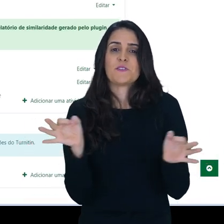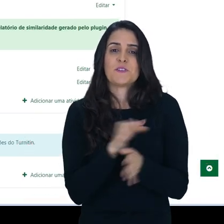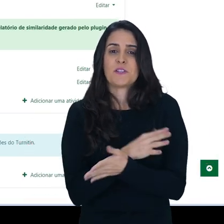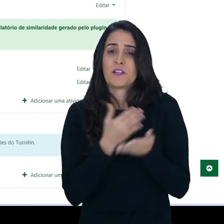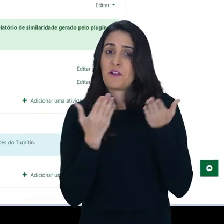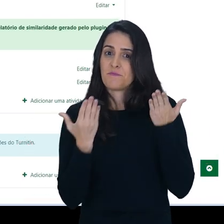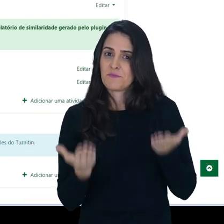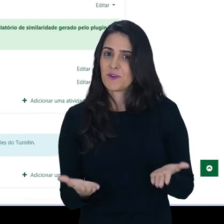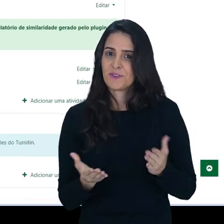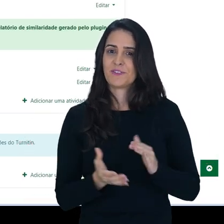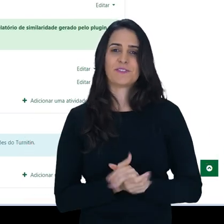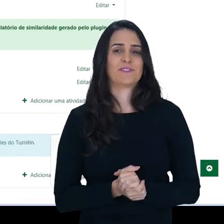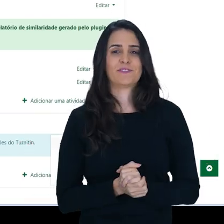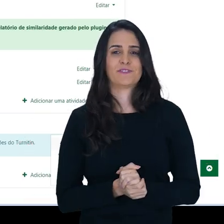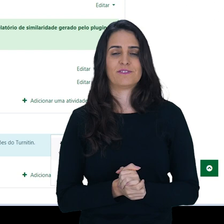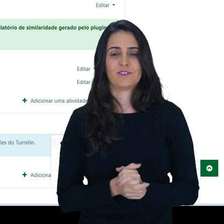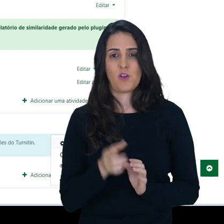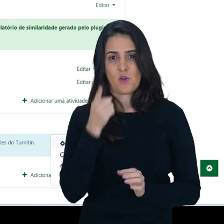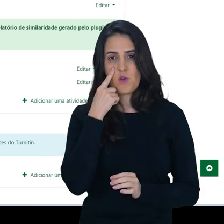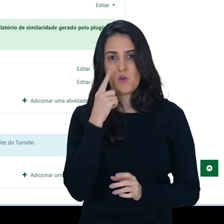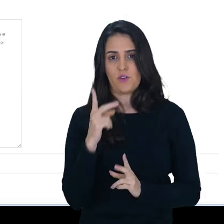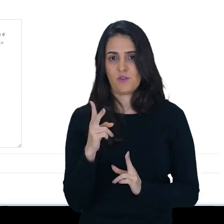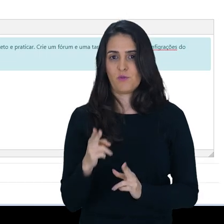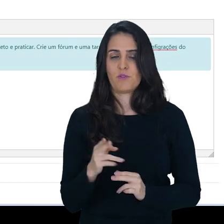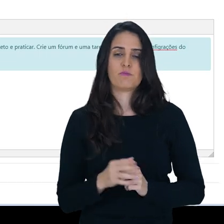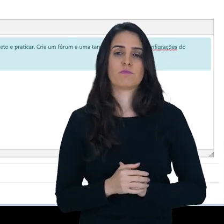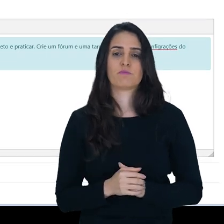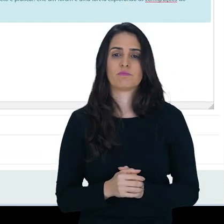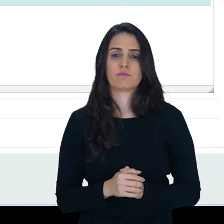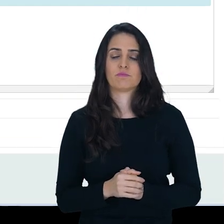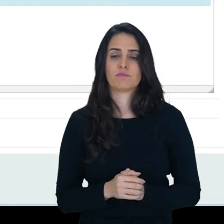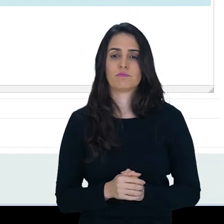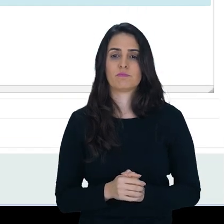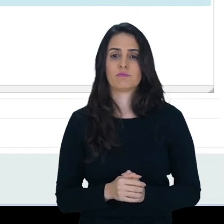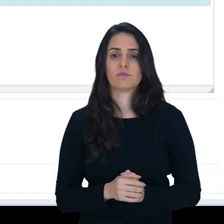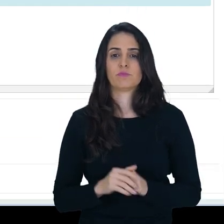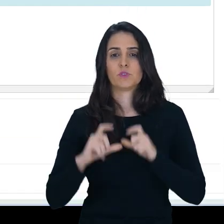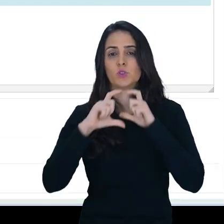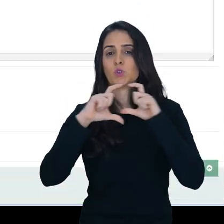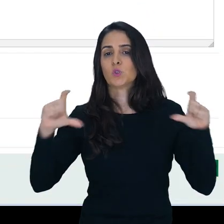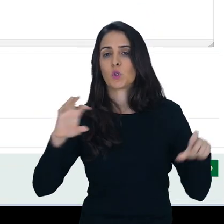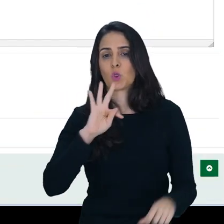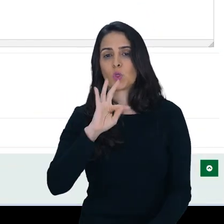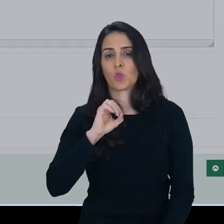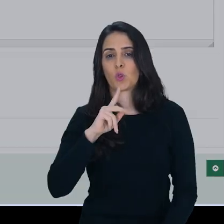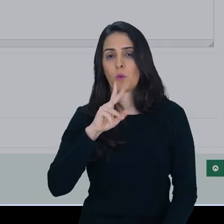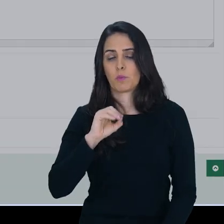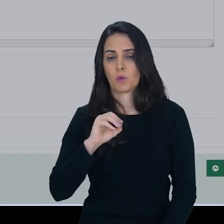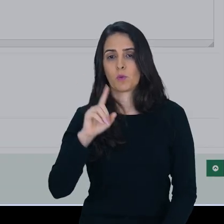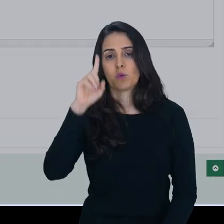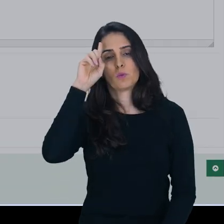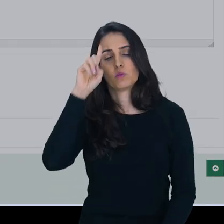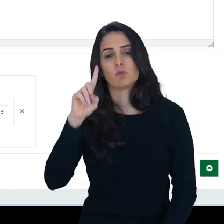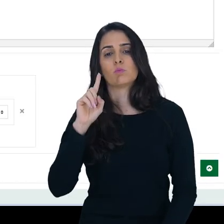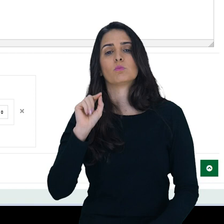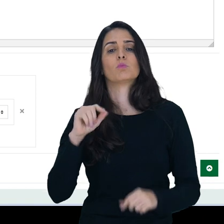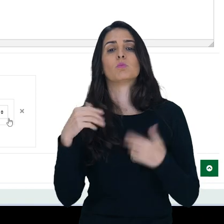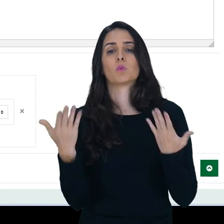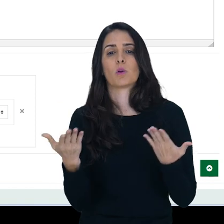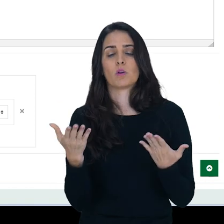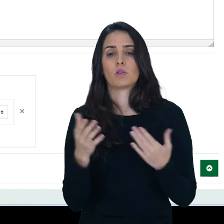pronto aqui, essa aqui também, eu quero a mesma coisa, que ela esteja, esse tópico esteja